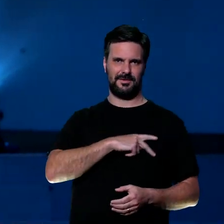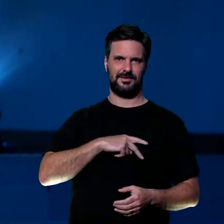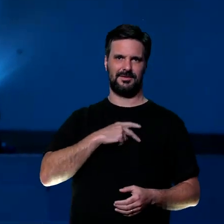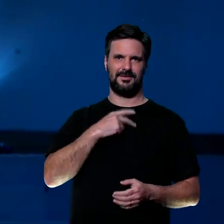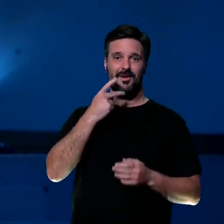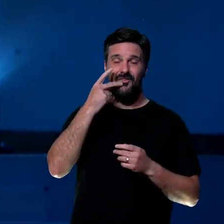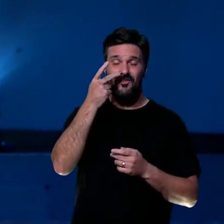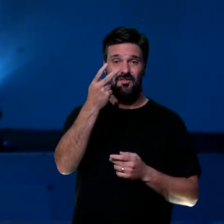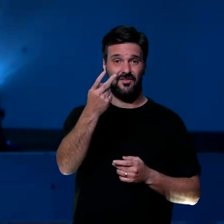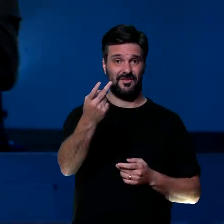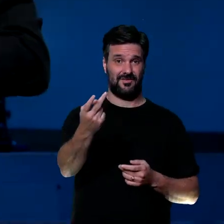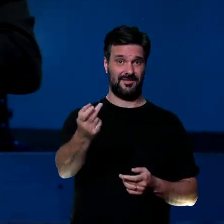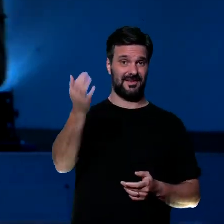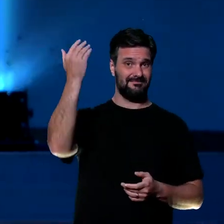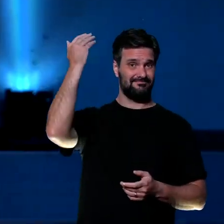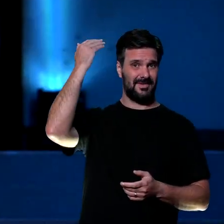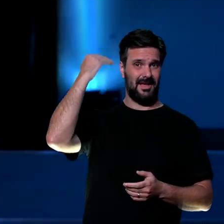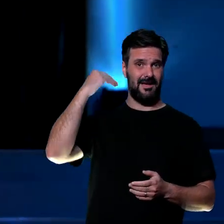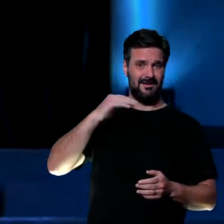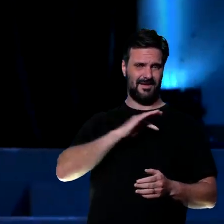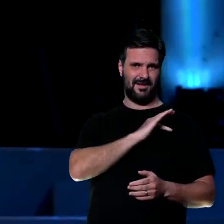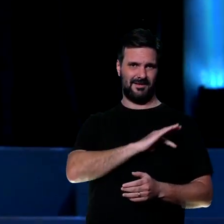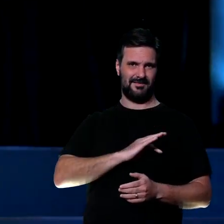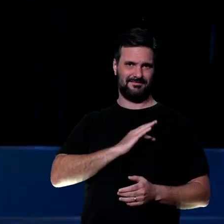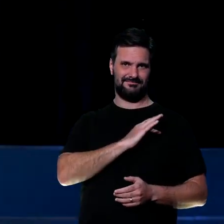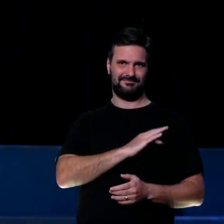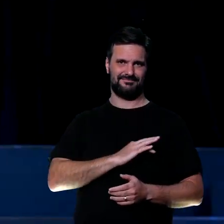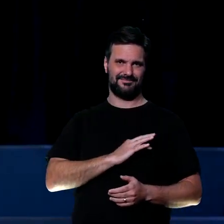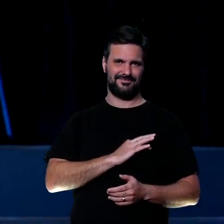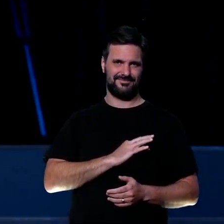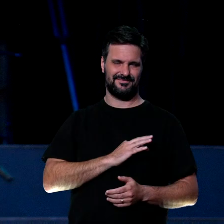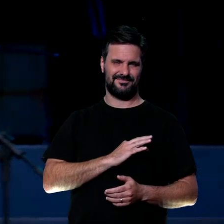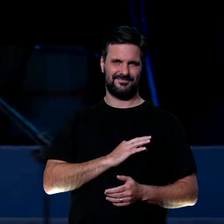deixa eu te falar, se você tem alguma dificuldade com alguém, aqui,